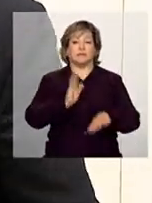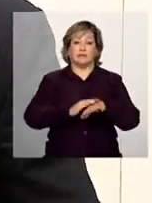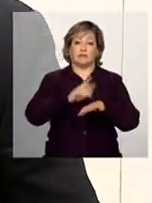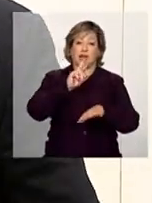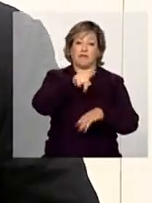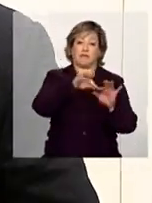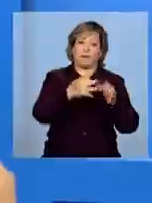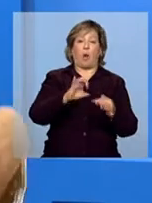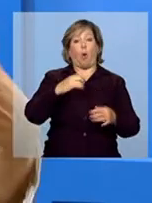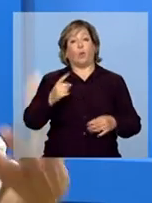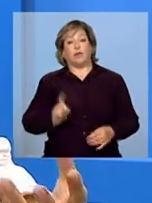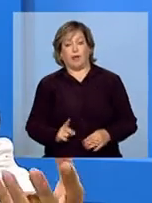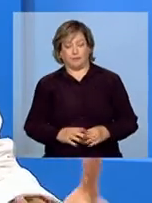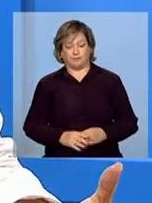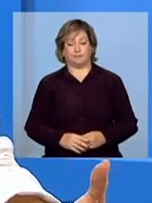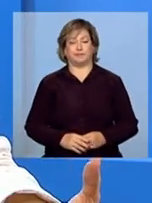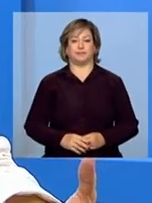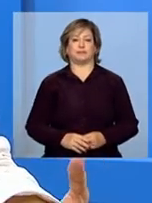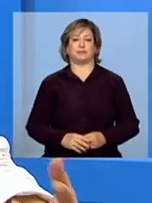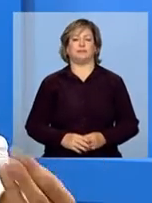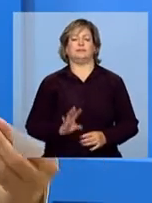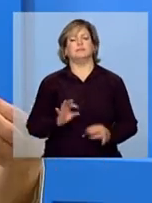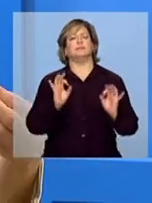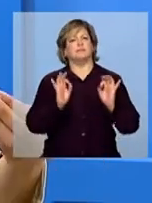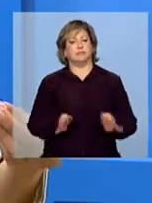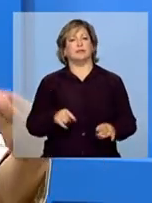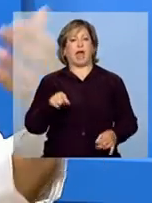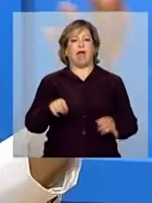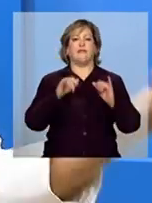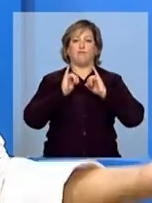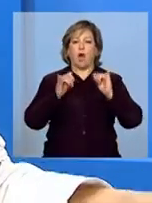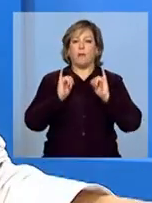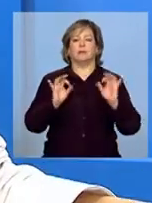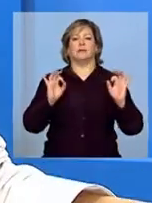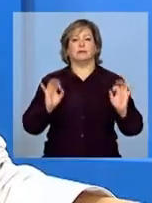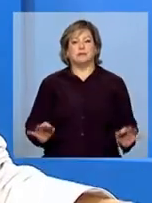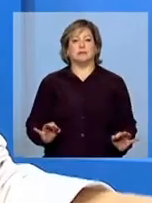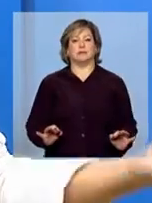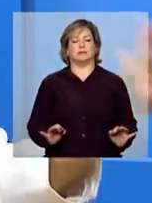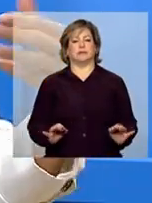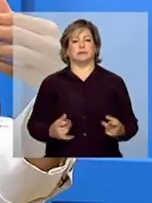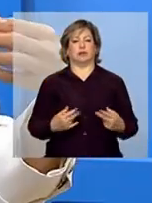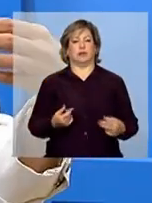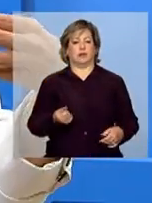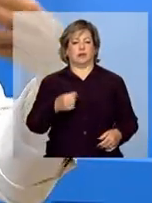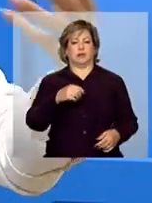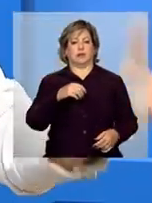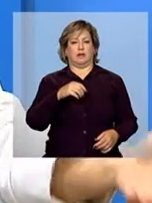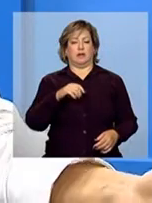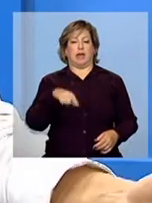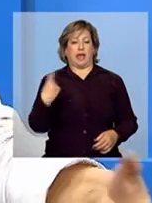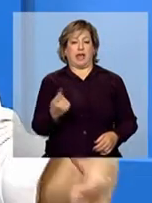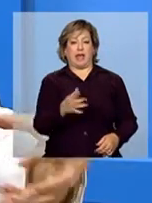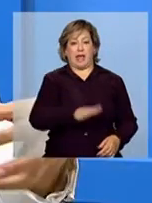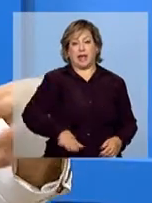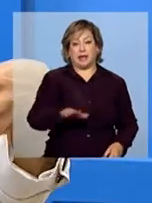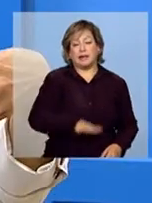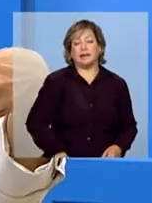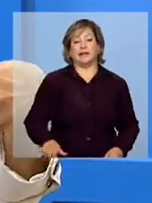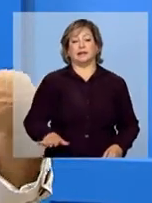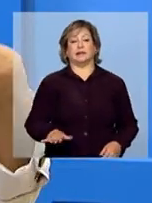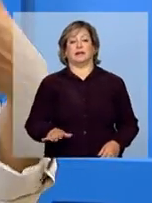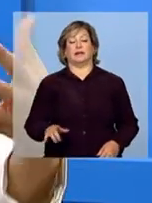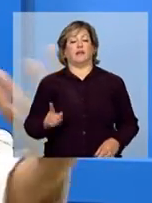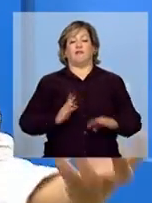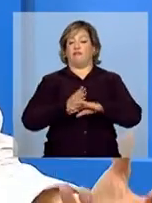Perfeito. E com essas informações, das crianças não indo à escola,